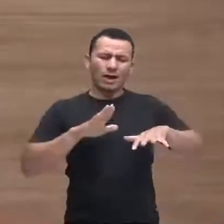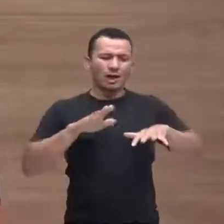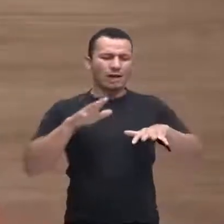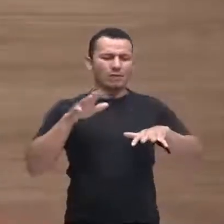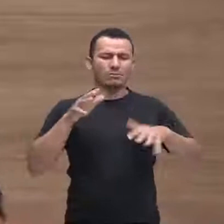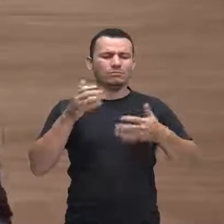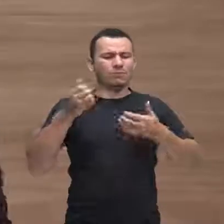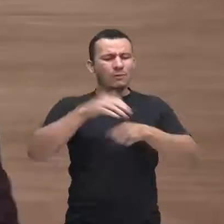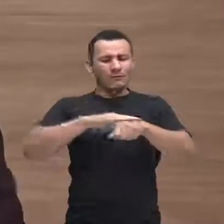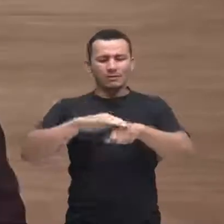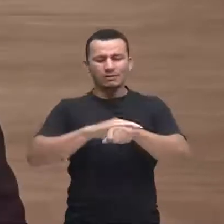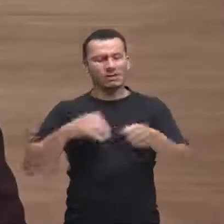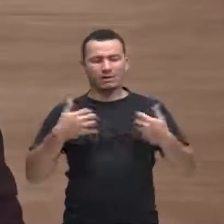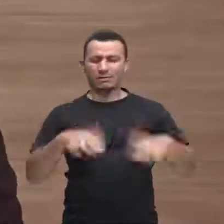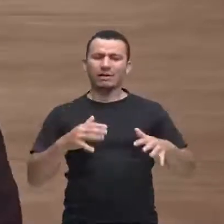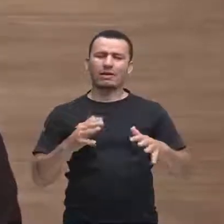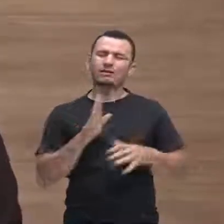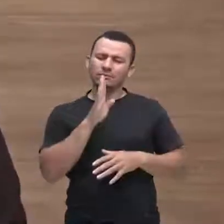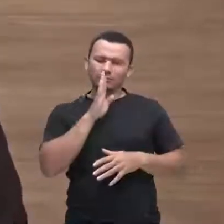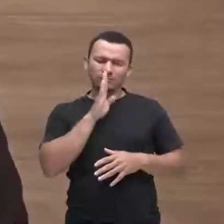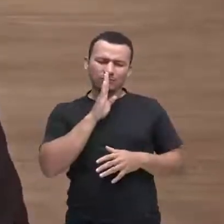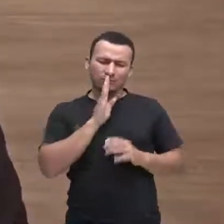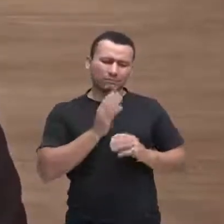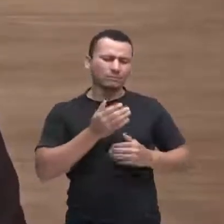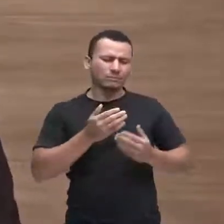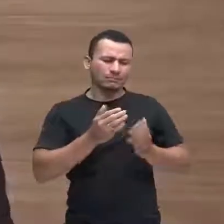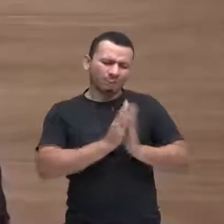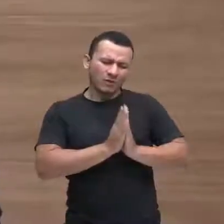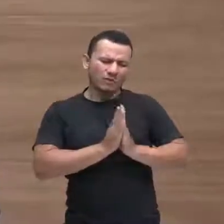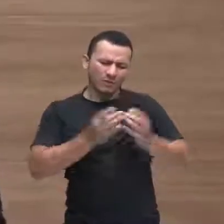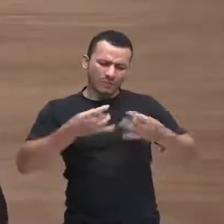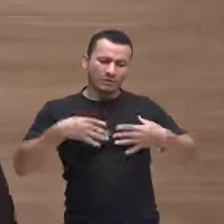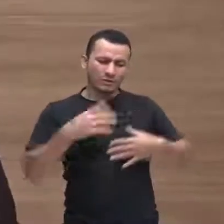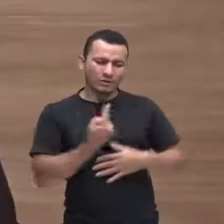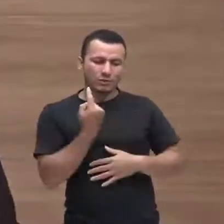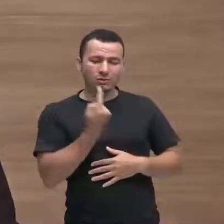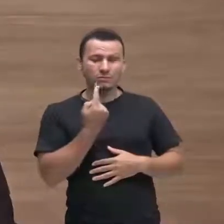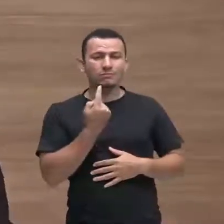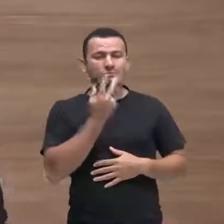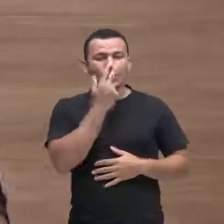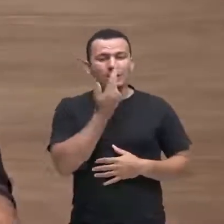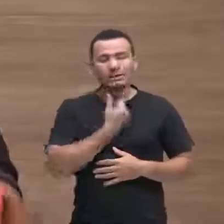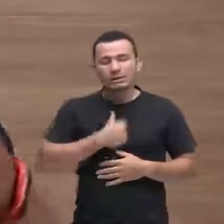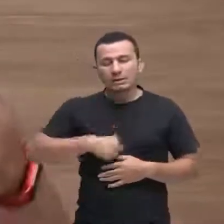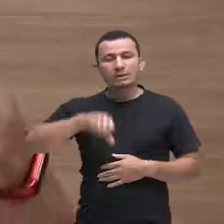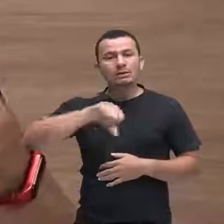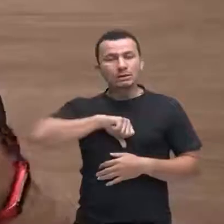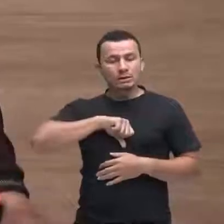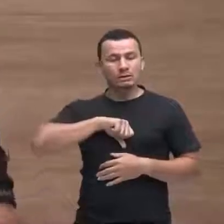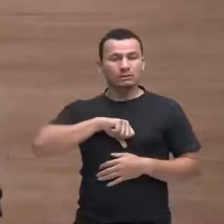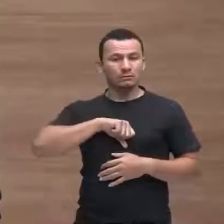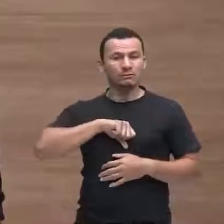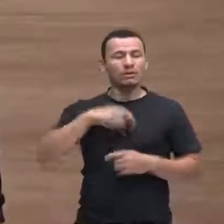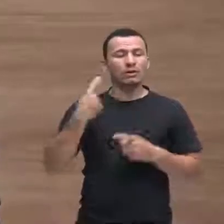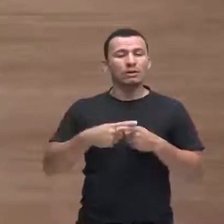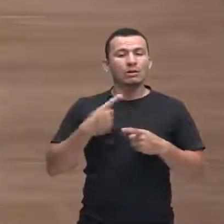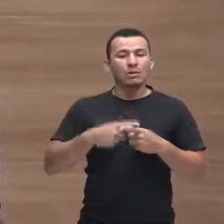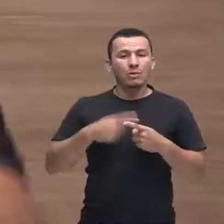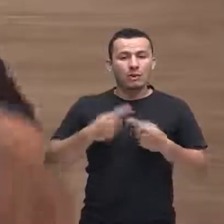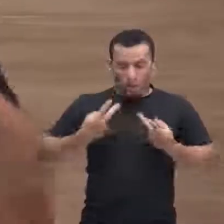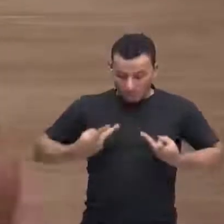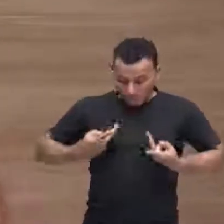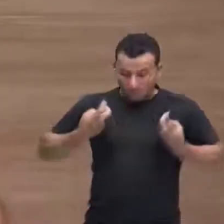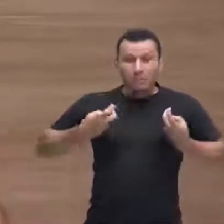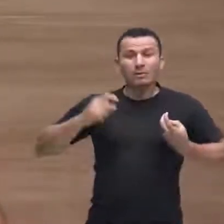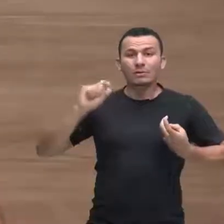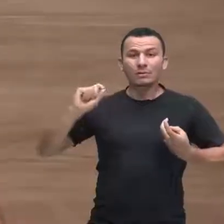de e Paulo viveu esse momento e foi um momento gente de uma angústia bastante acentuada porque ele se viu na condição de alguém